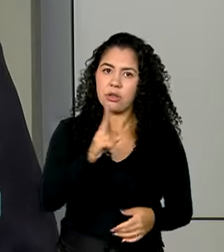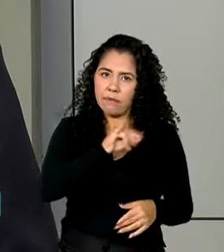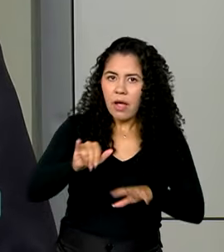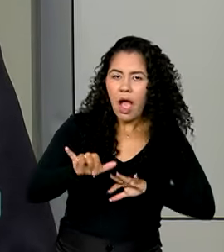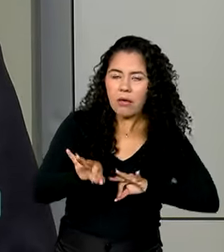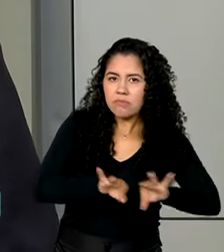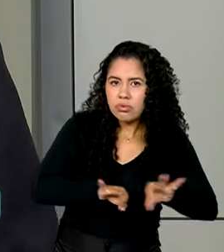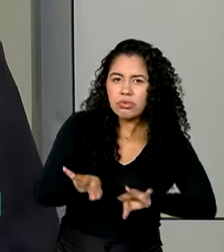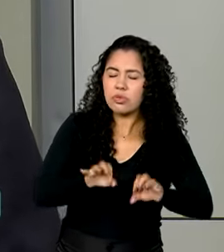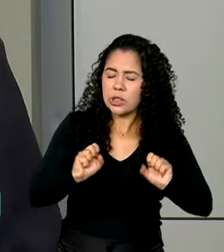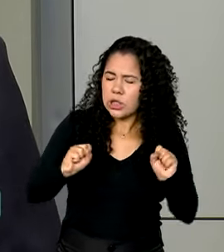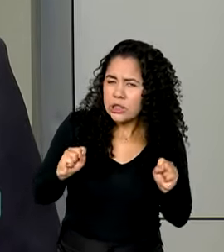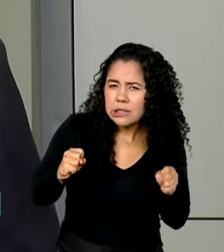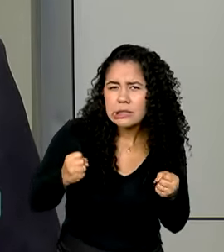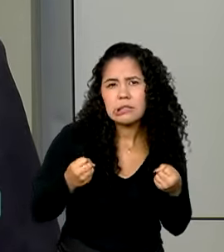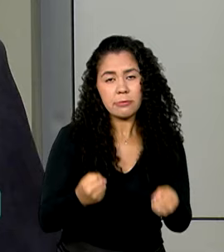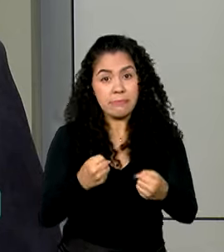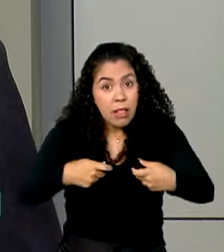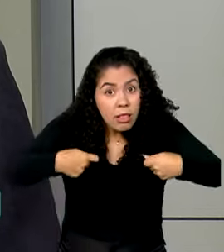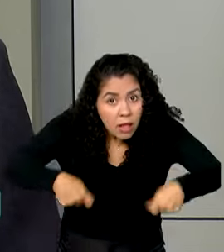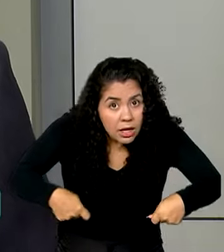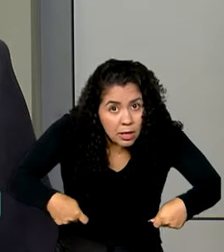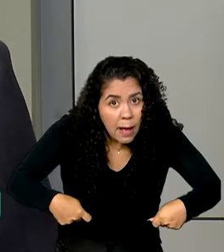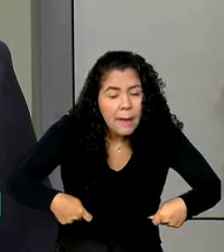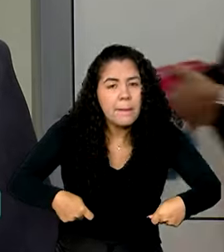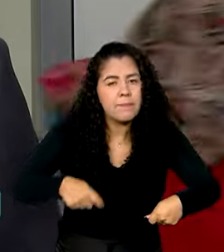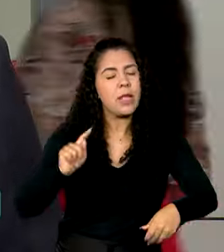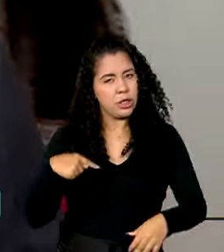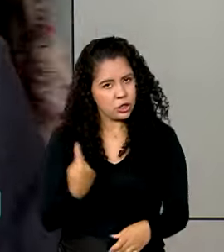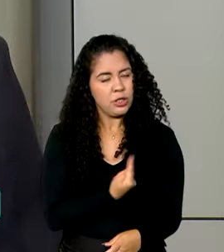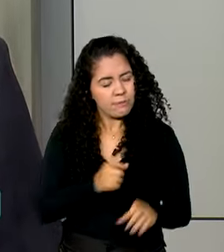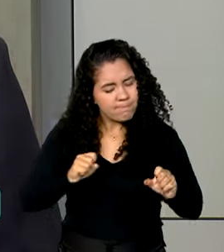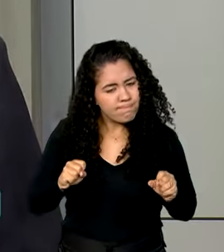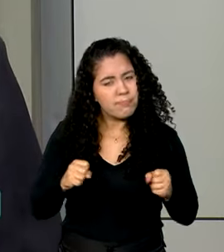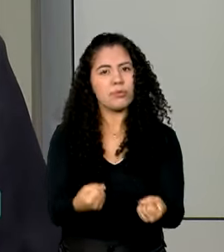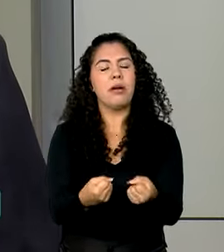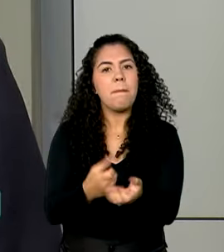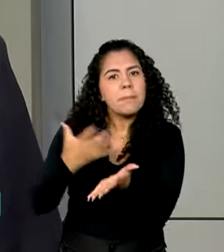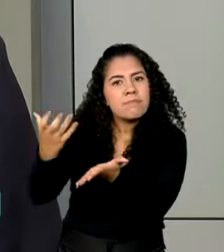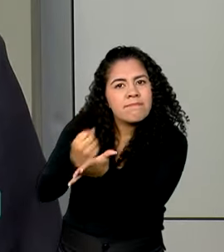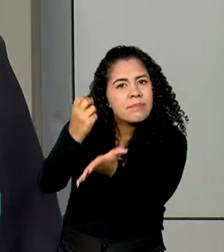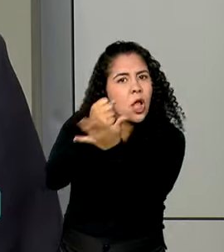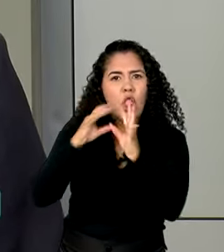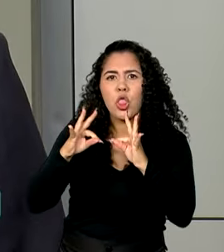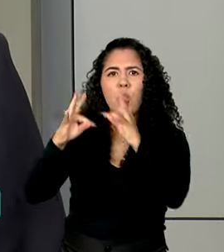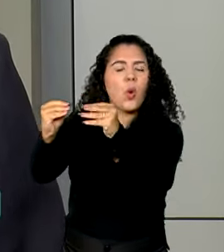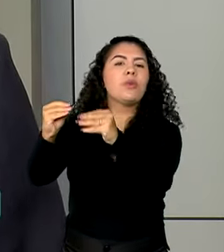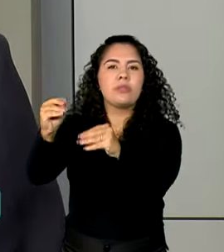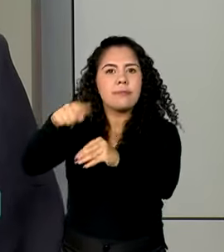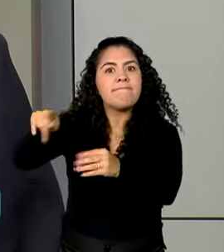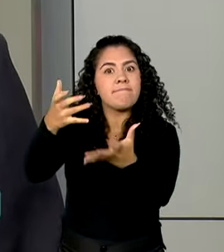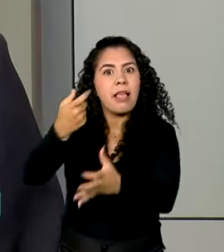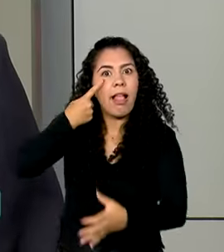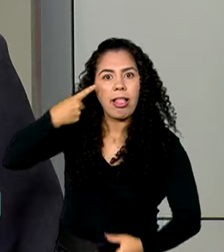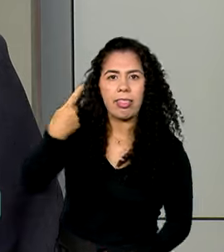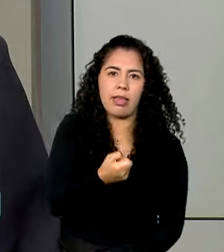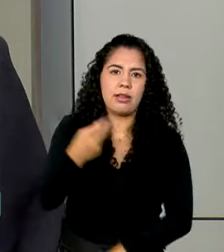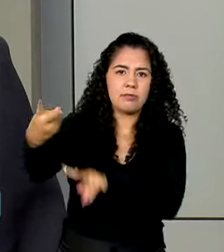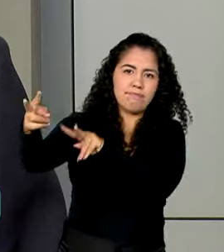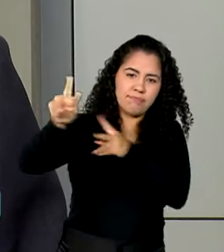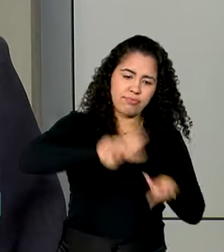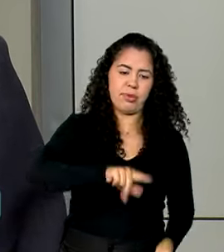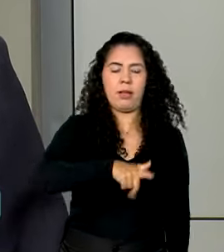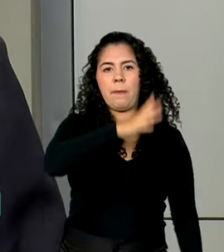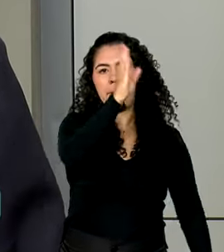um esforço que for possível, que estiver ao alcance do governo, para trazer todos os que tiverem manifestado o seu